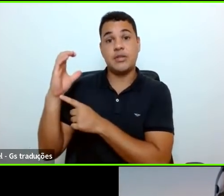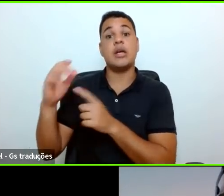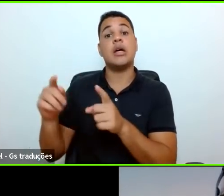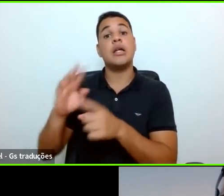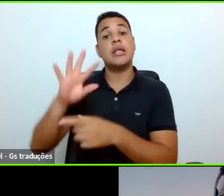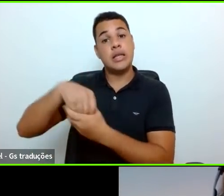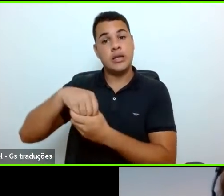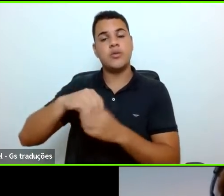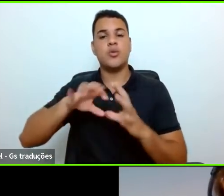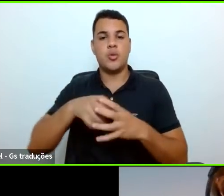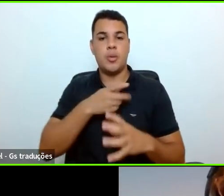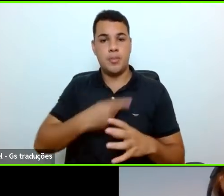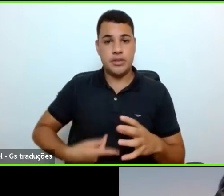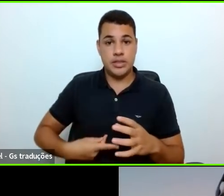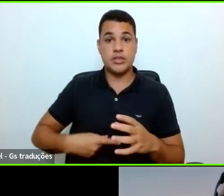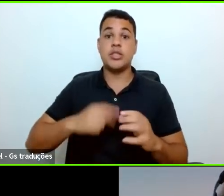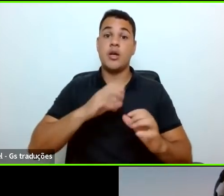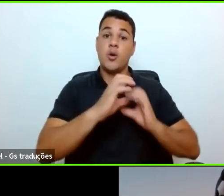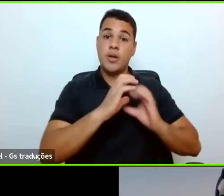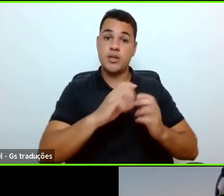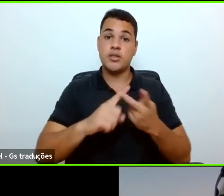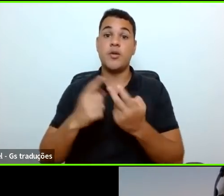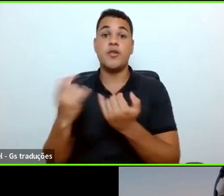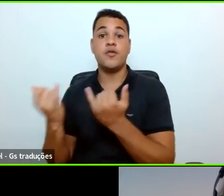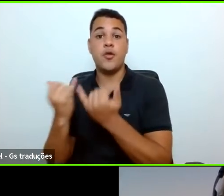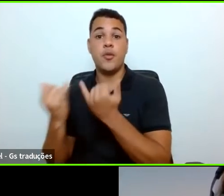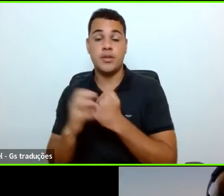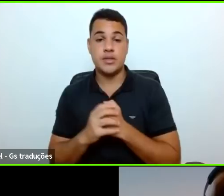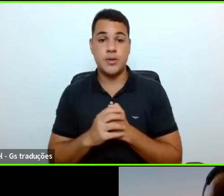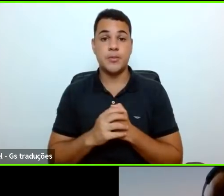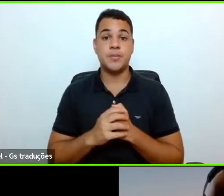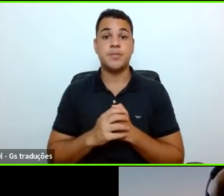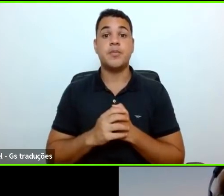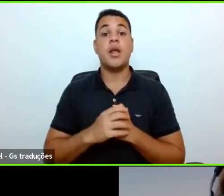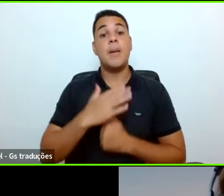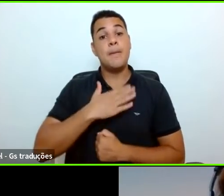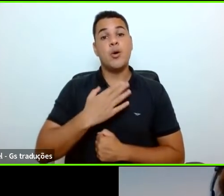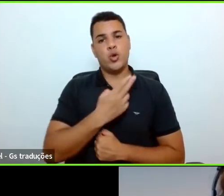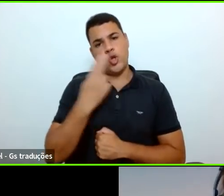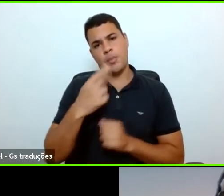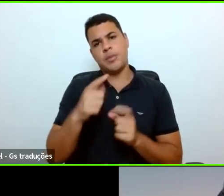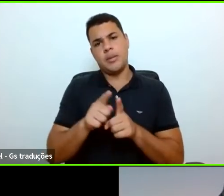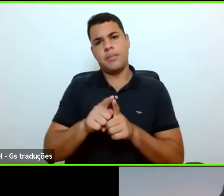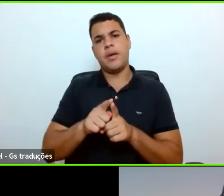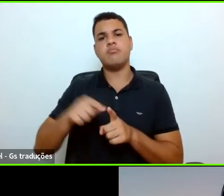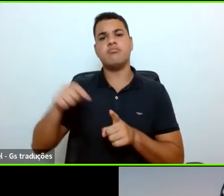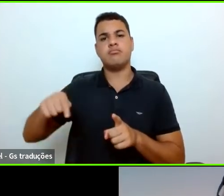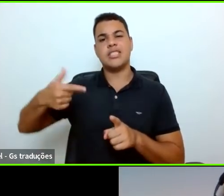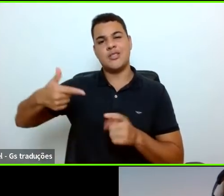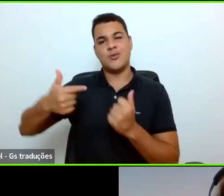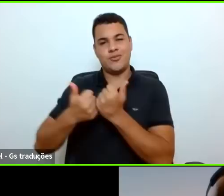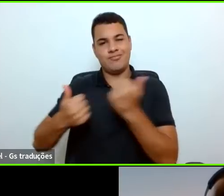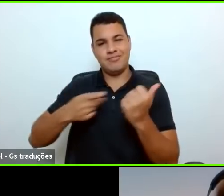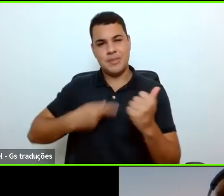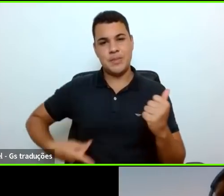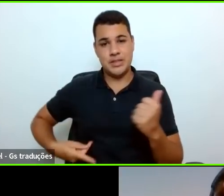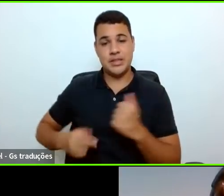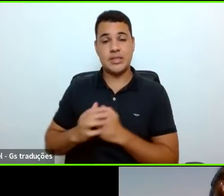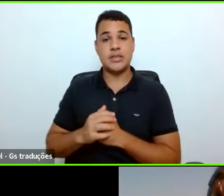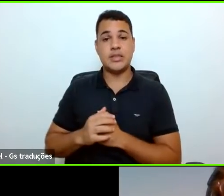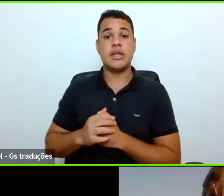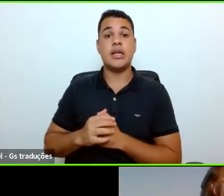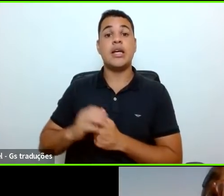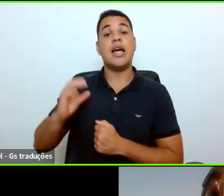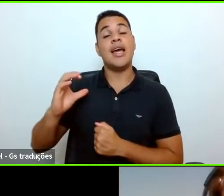informação e comunicação. Então, queria, em meu nome, mas também em nome da nossa vice-presidente, que também, falei, Cris,